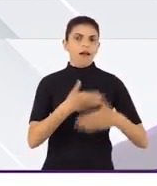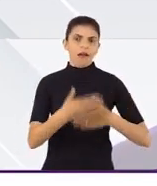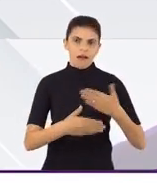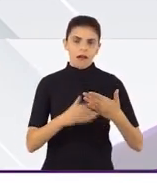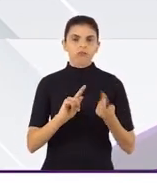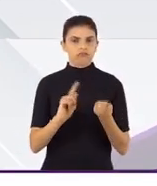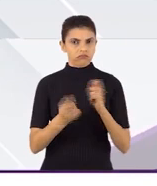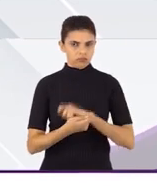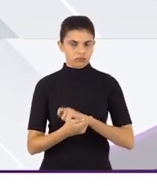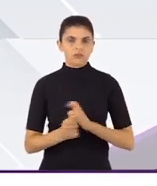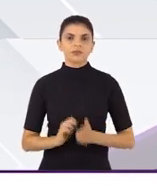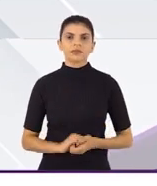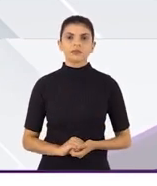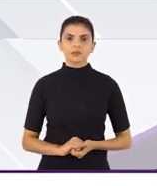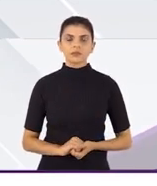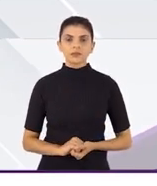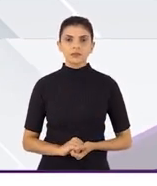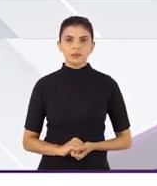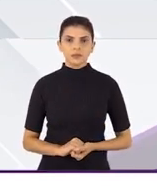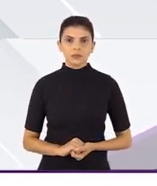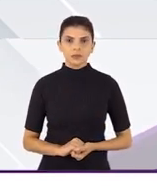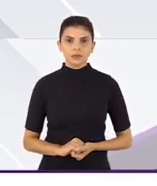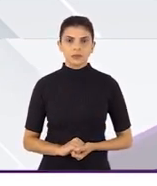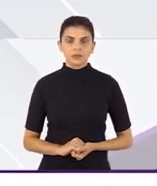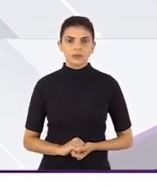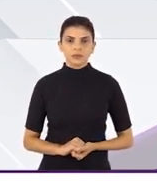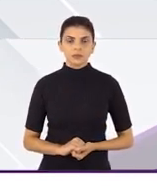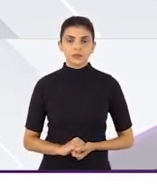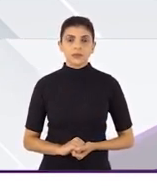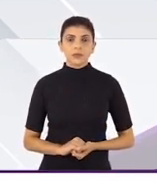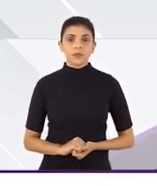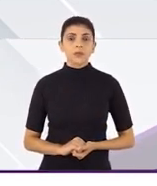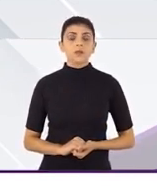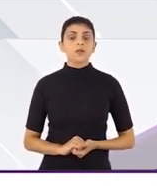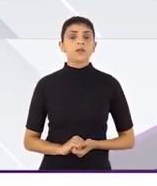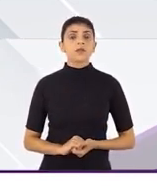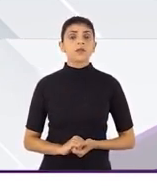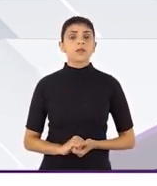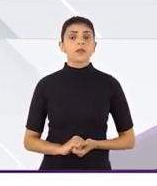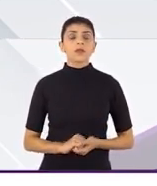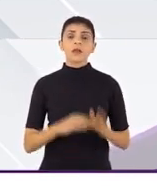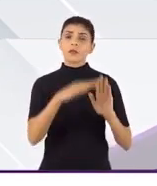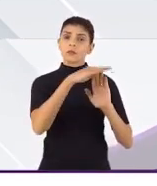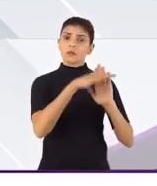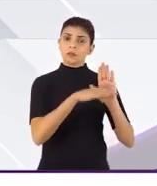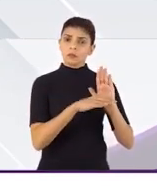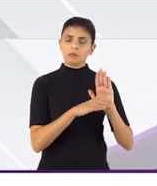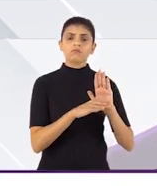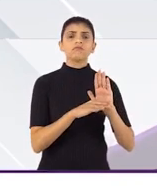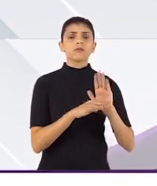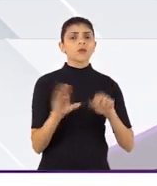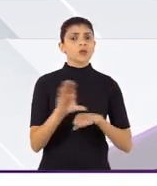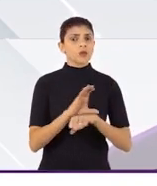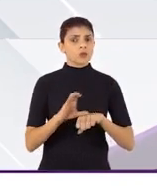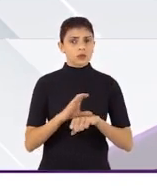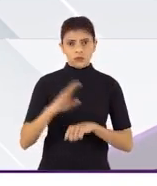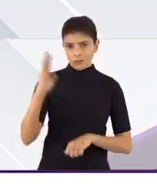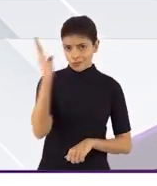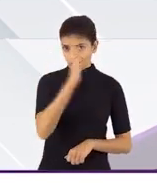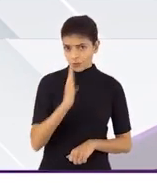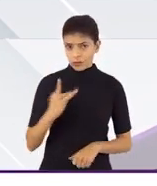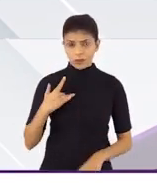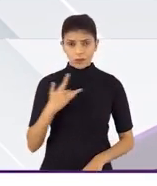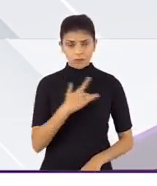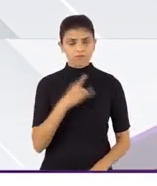está revogada. E aqui trago a importância do Conselho Nacional de Saúde